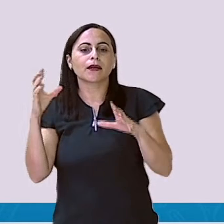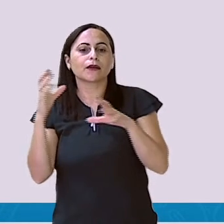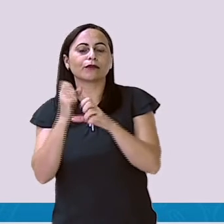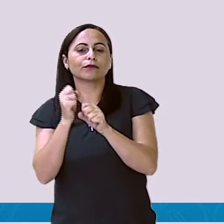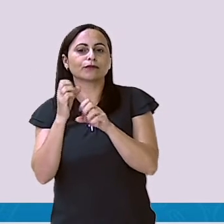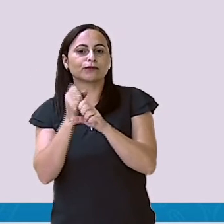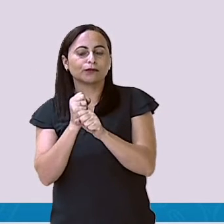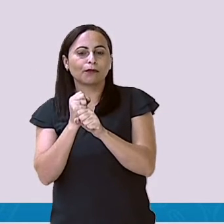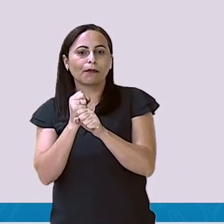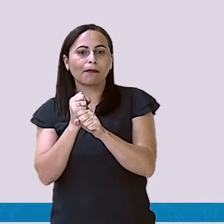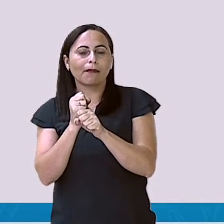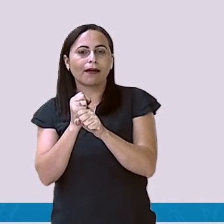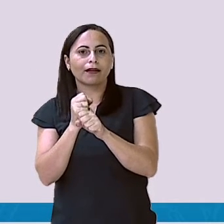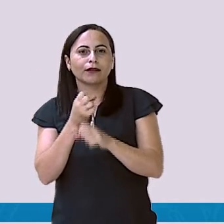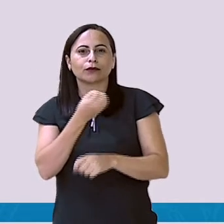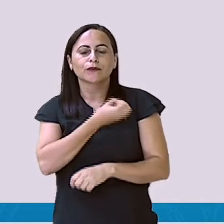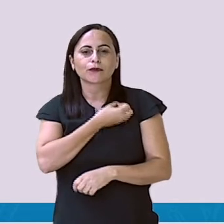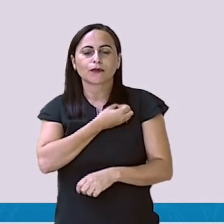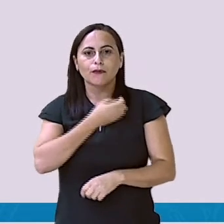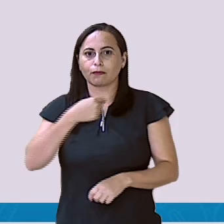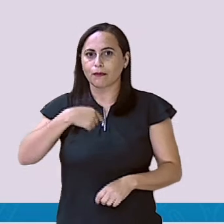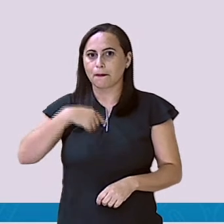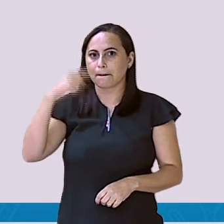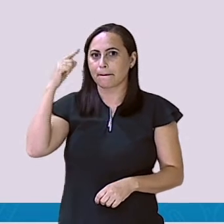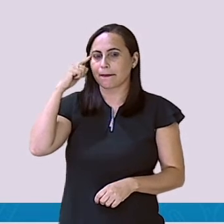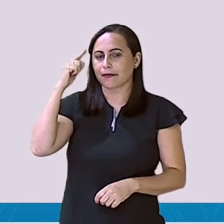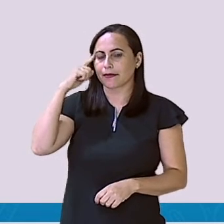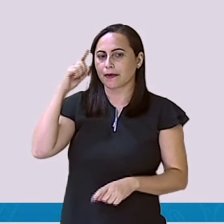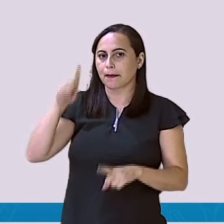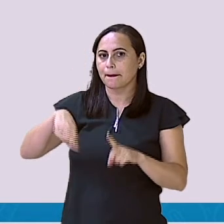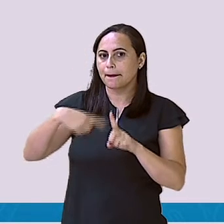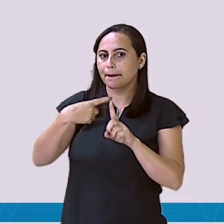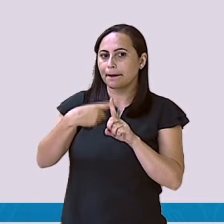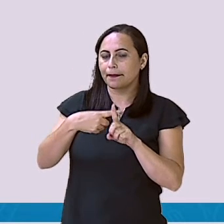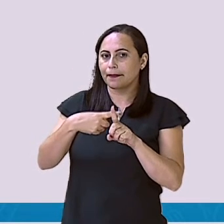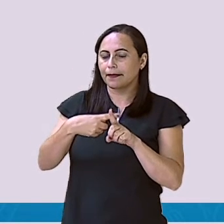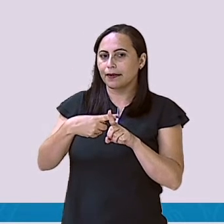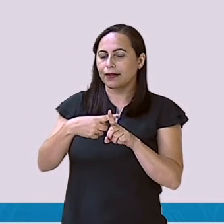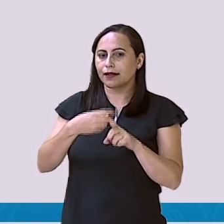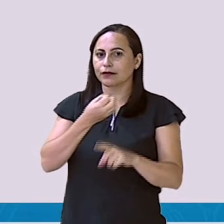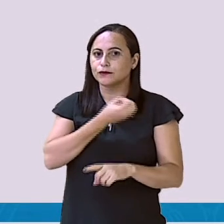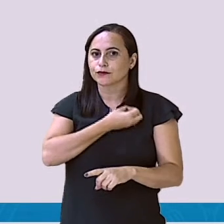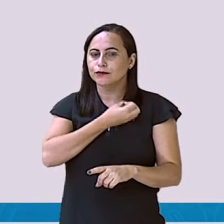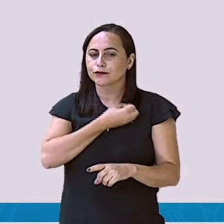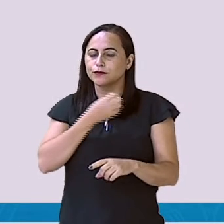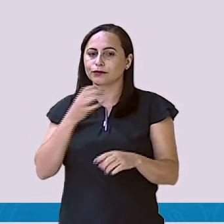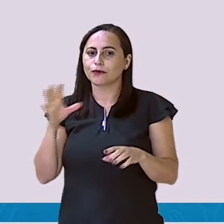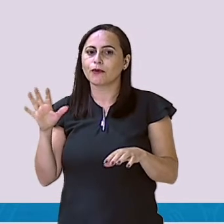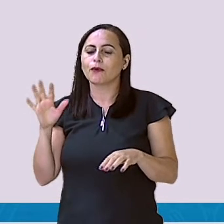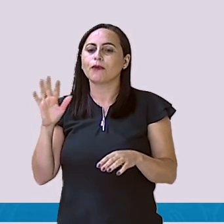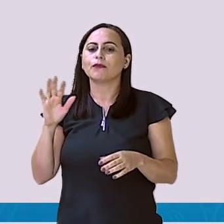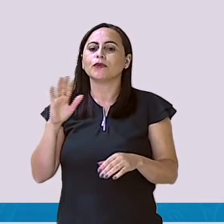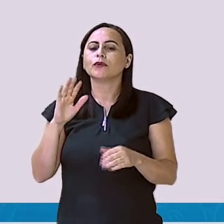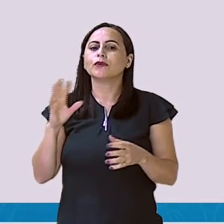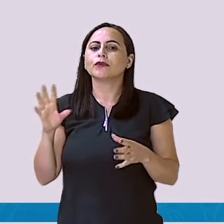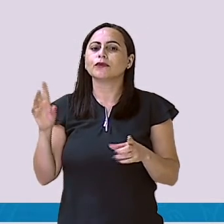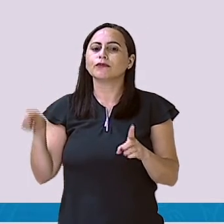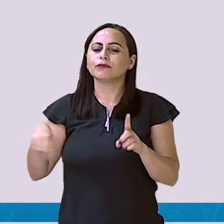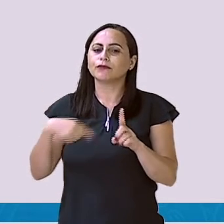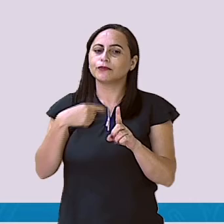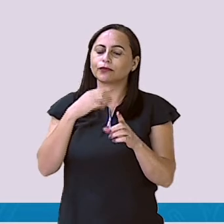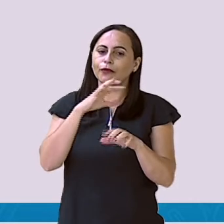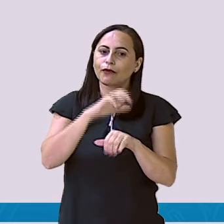eu pensei mais o número que me foi adicionado. E vamos ver